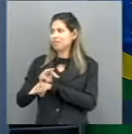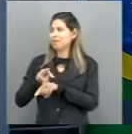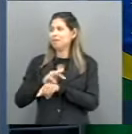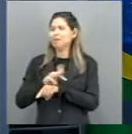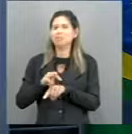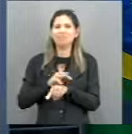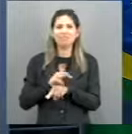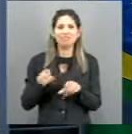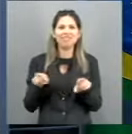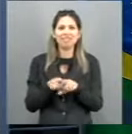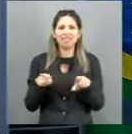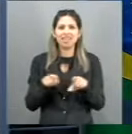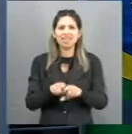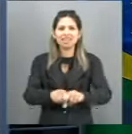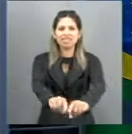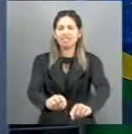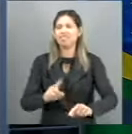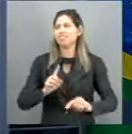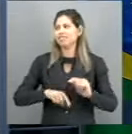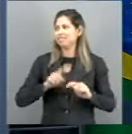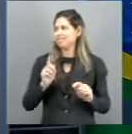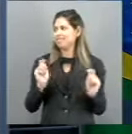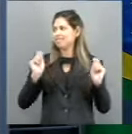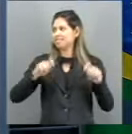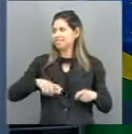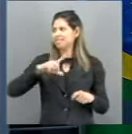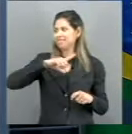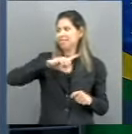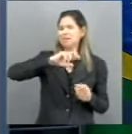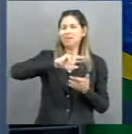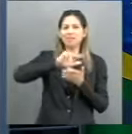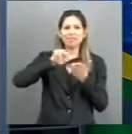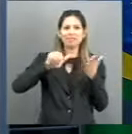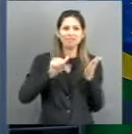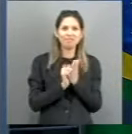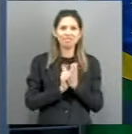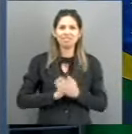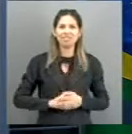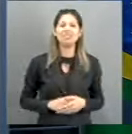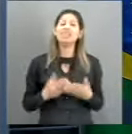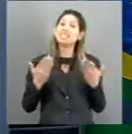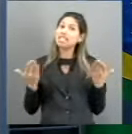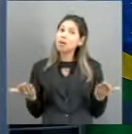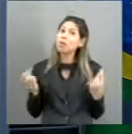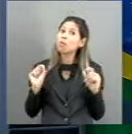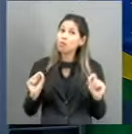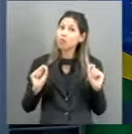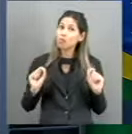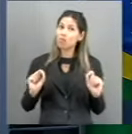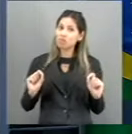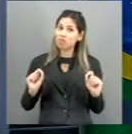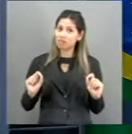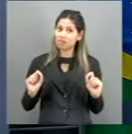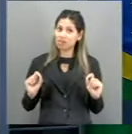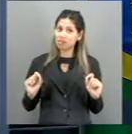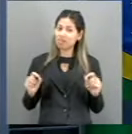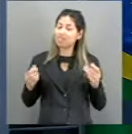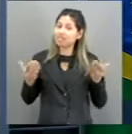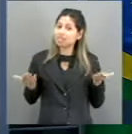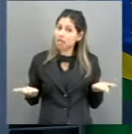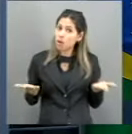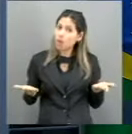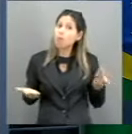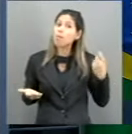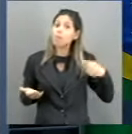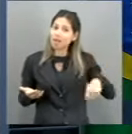terceirizada, paga um salário do acordo que eles fazem, que eu não vou entrar no mérito, para o trabalhador paga um salário desse tamanhinho,